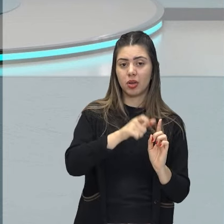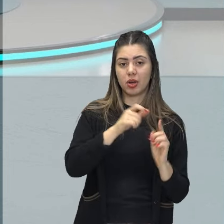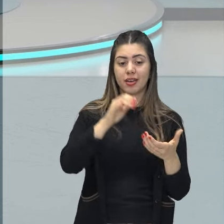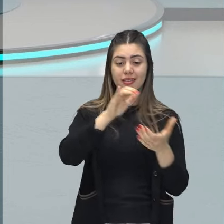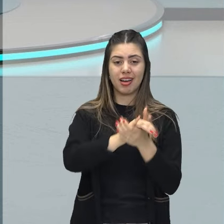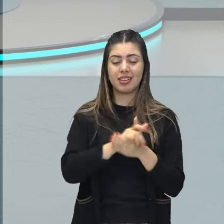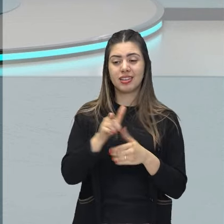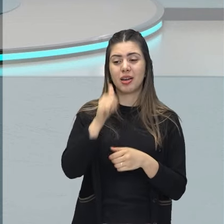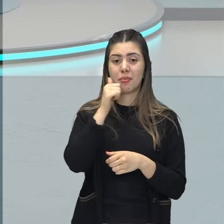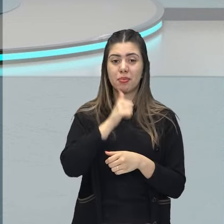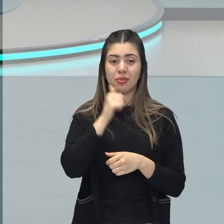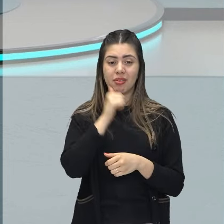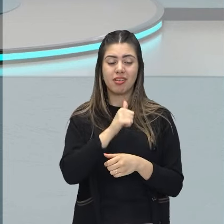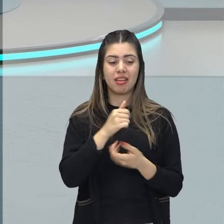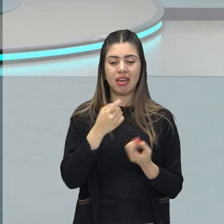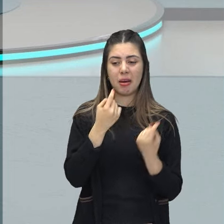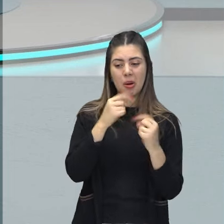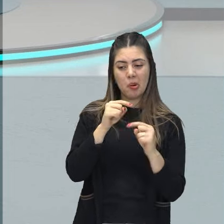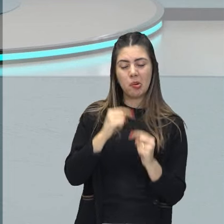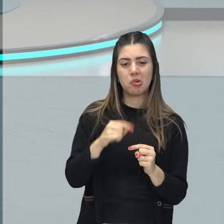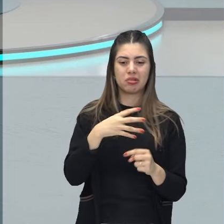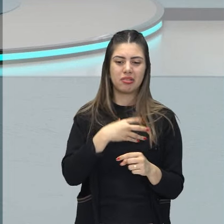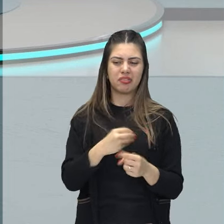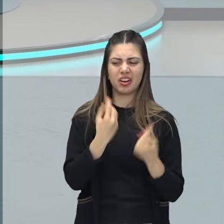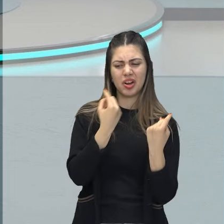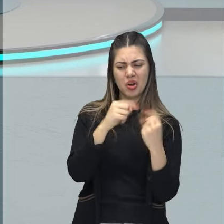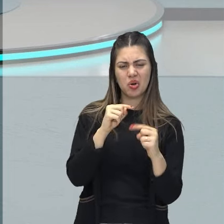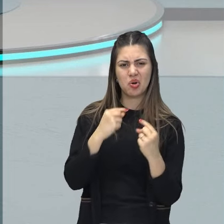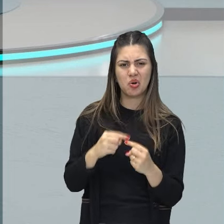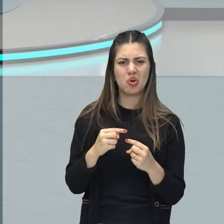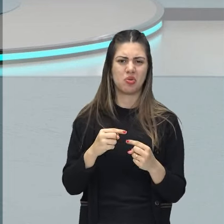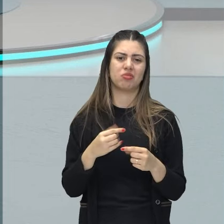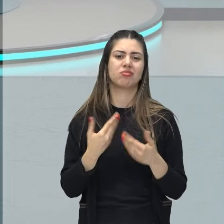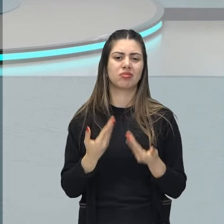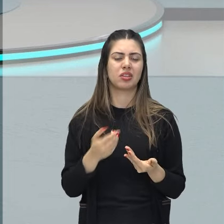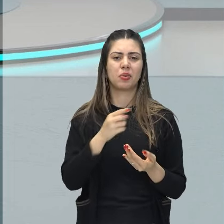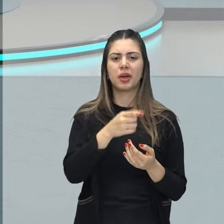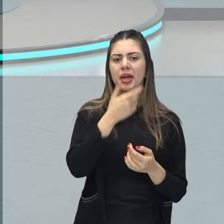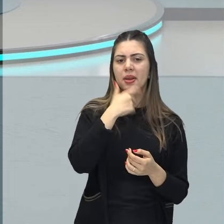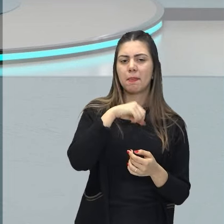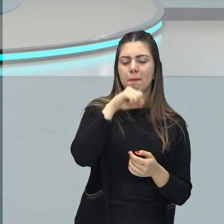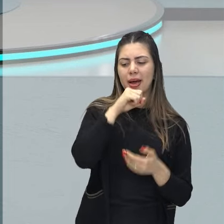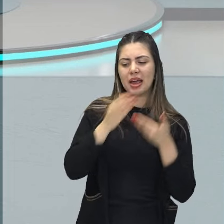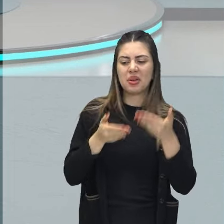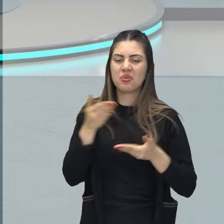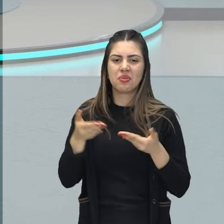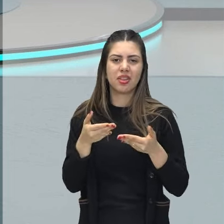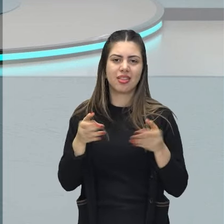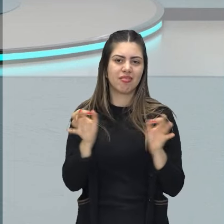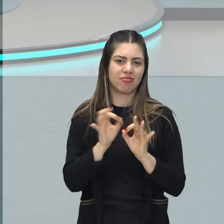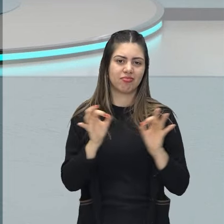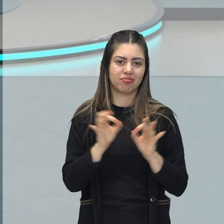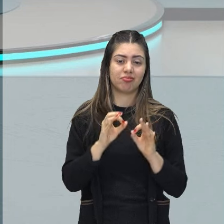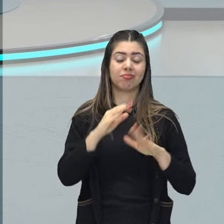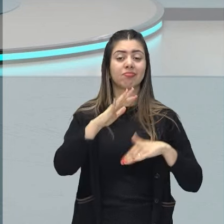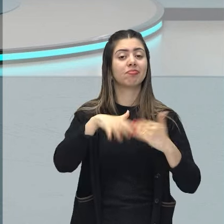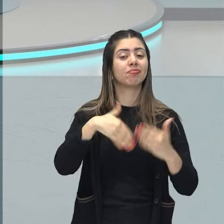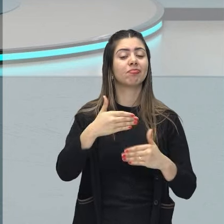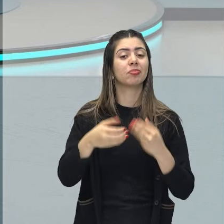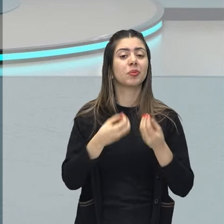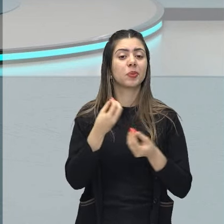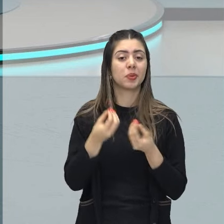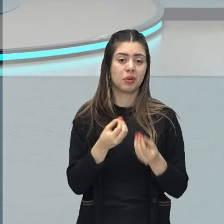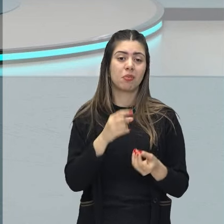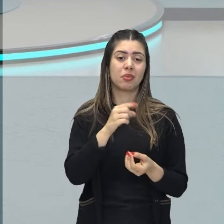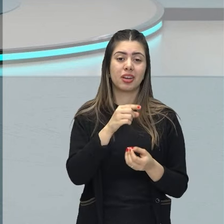maltrata a esposa, maltrata a filha, não se torna um pai bom, e também acaba ali se